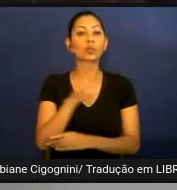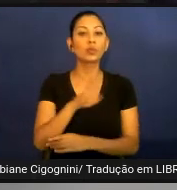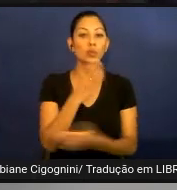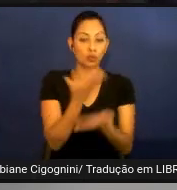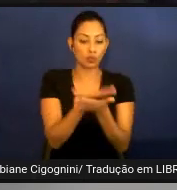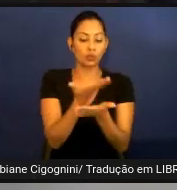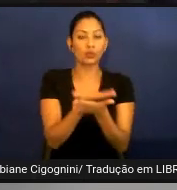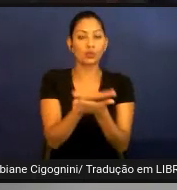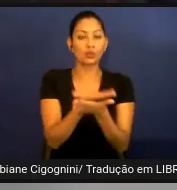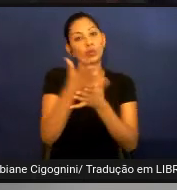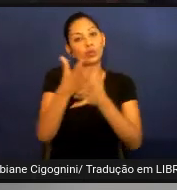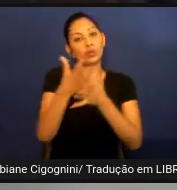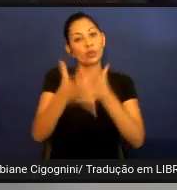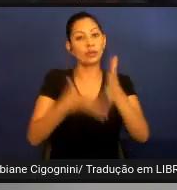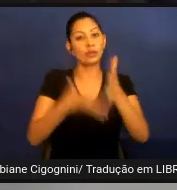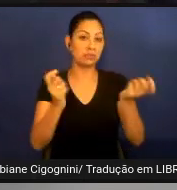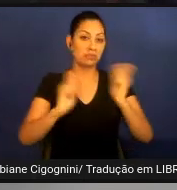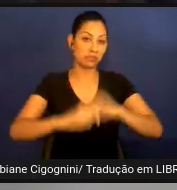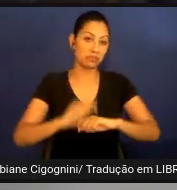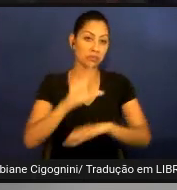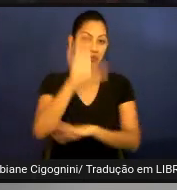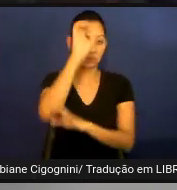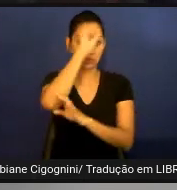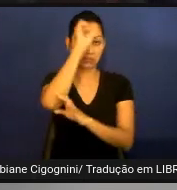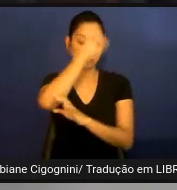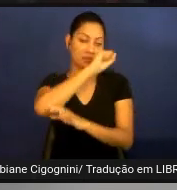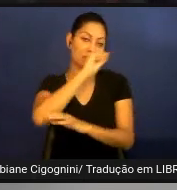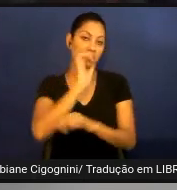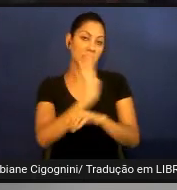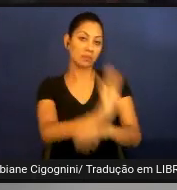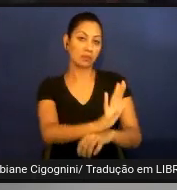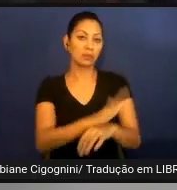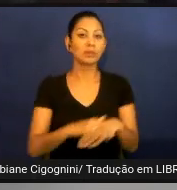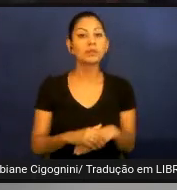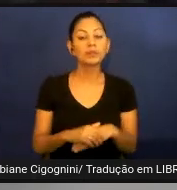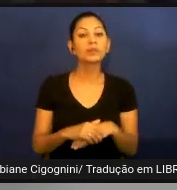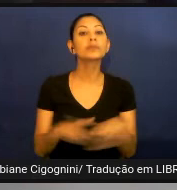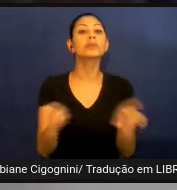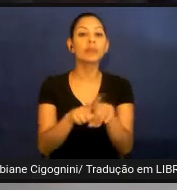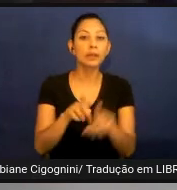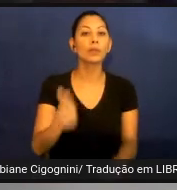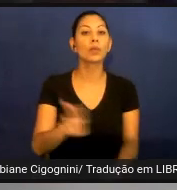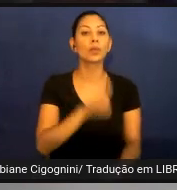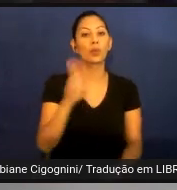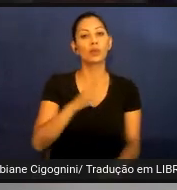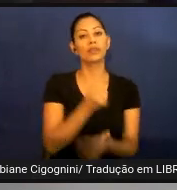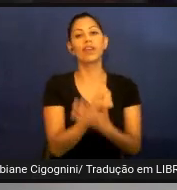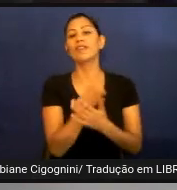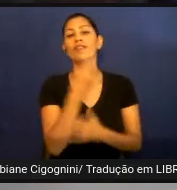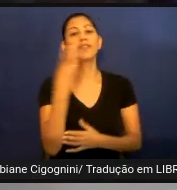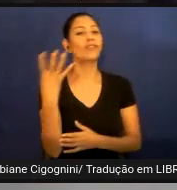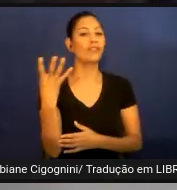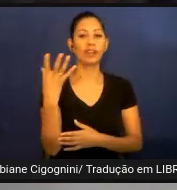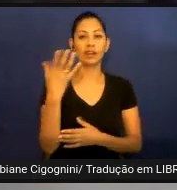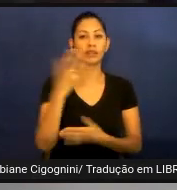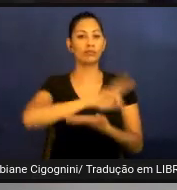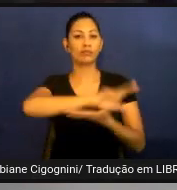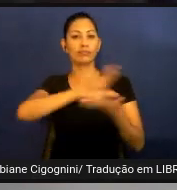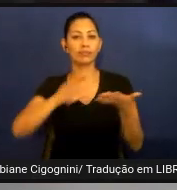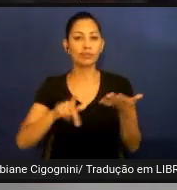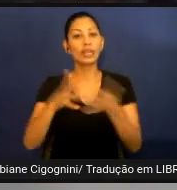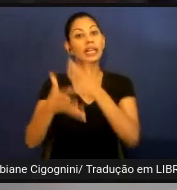Libras. O programa é de multimodalidade, ou seja, ele pode ser utilizado em diversos outros ramos além da Libras.